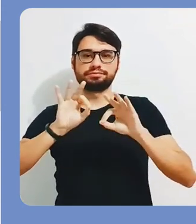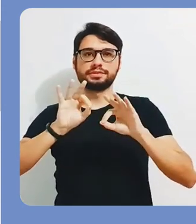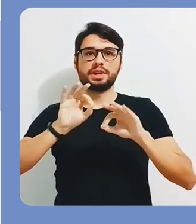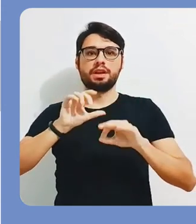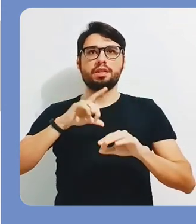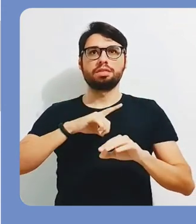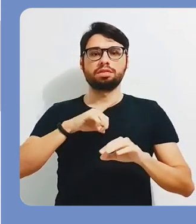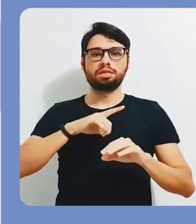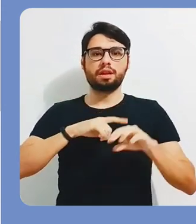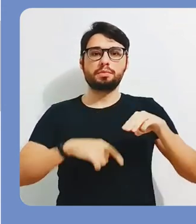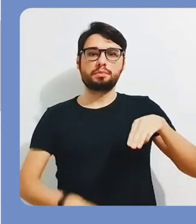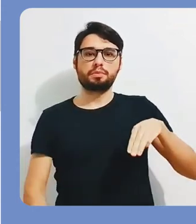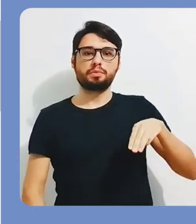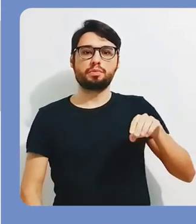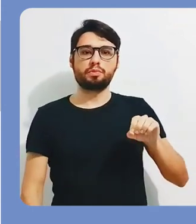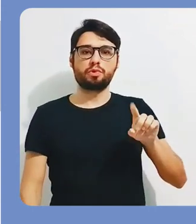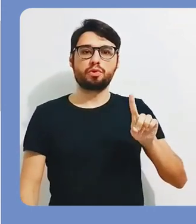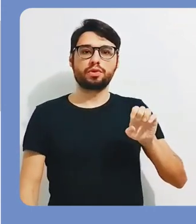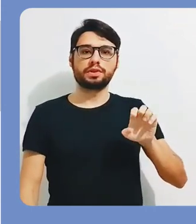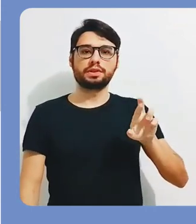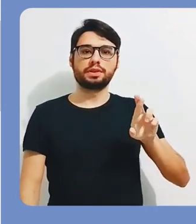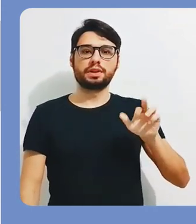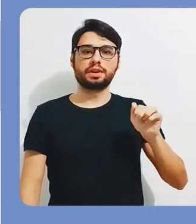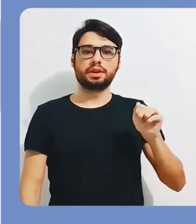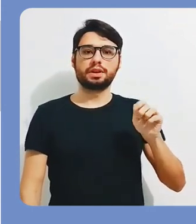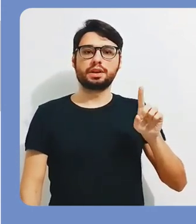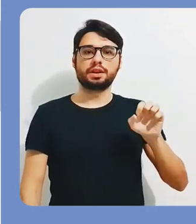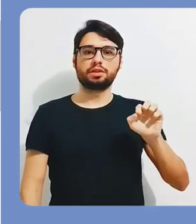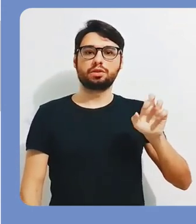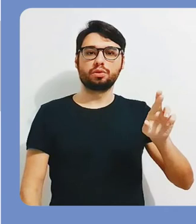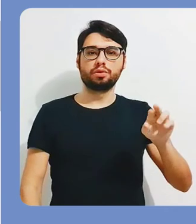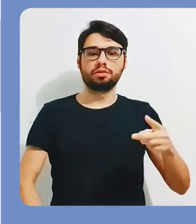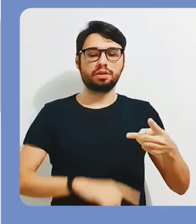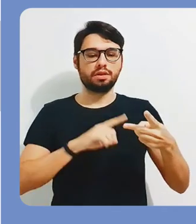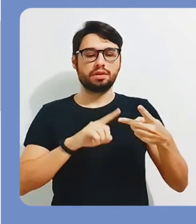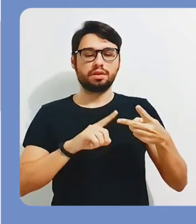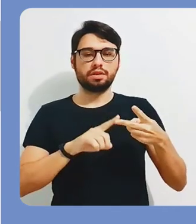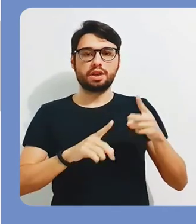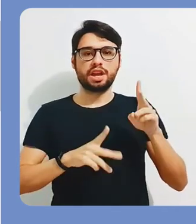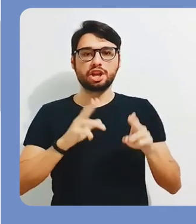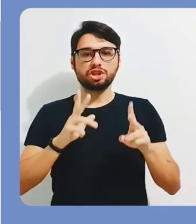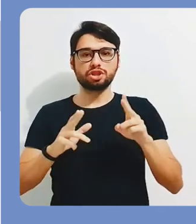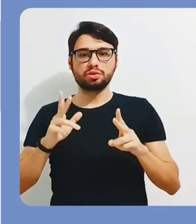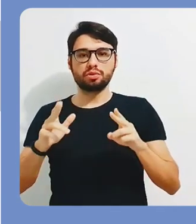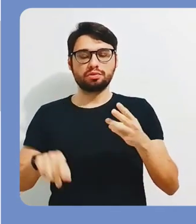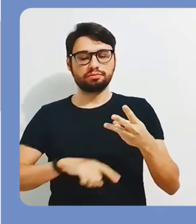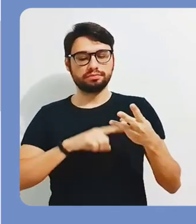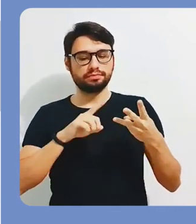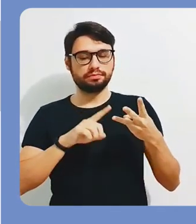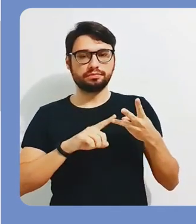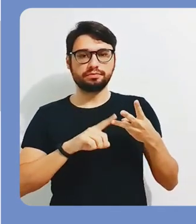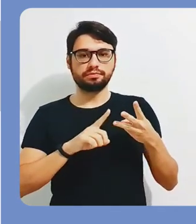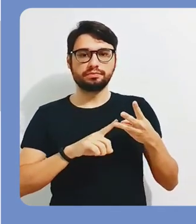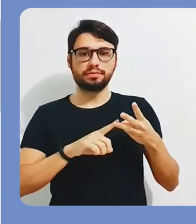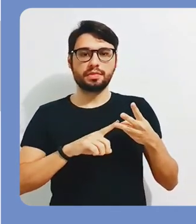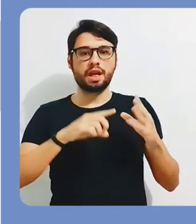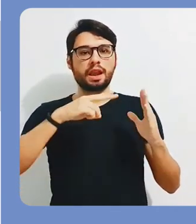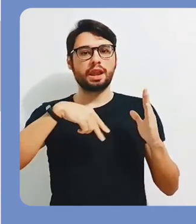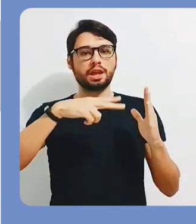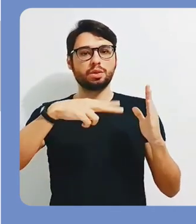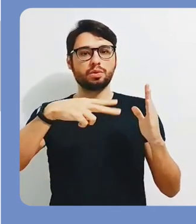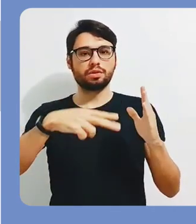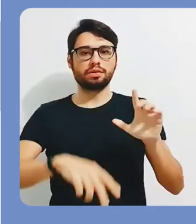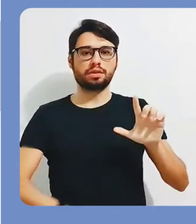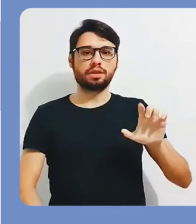inscrito o papel de moderador, editor ou de leitor. Então eu posso atribuir mais de um